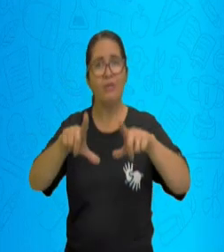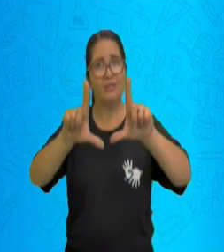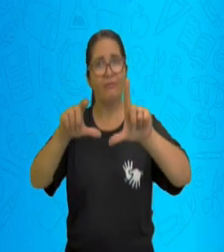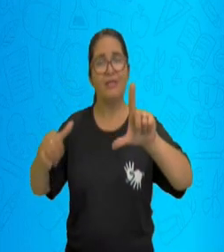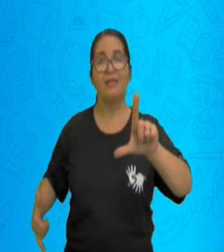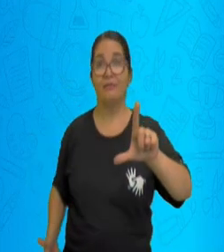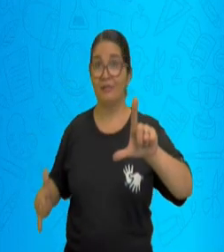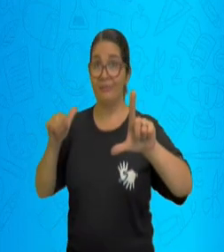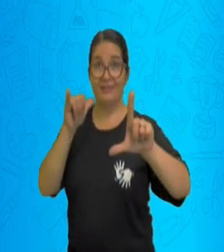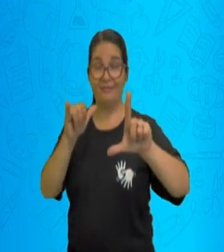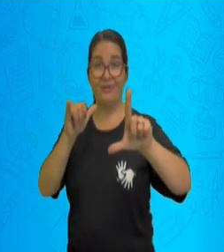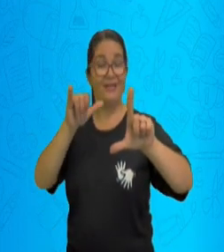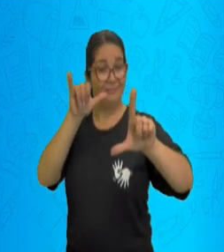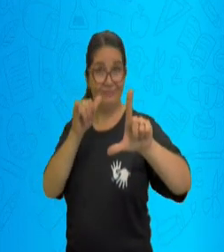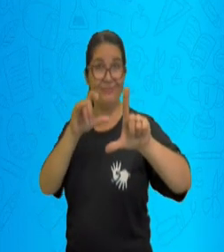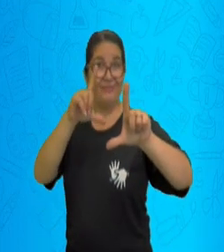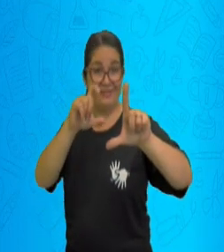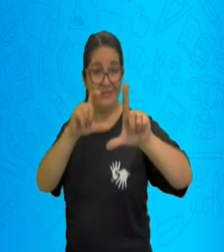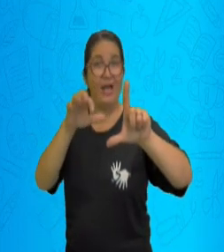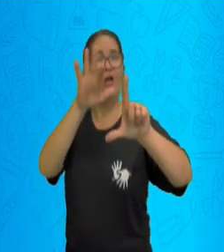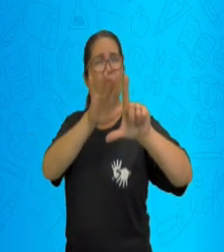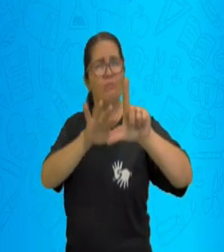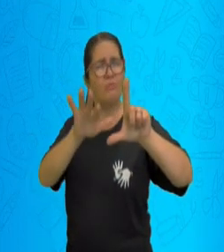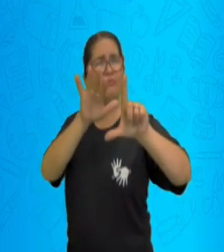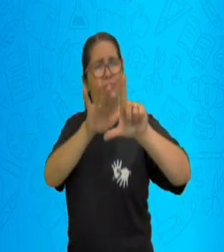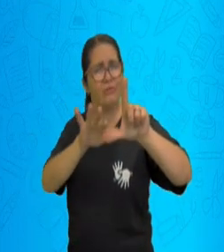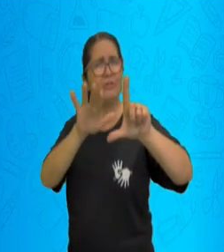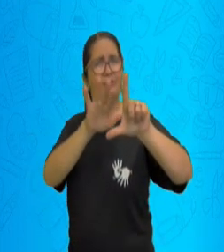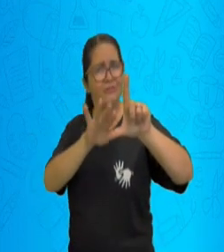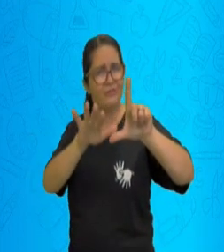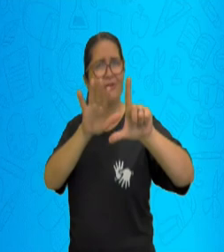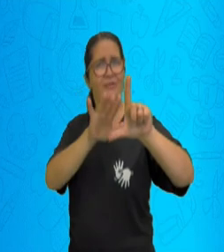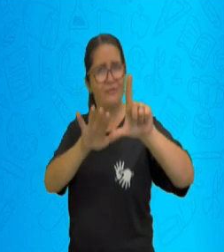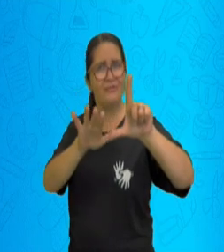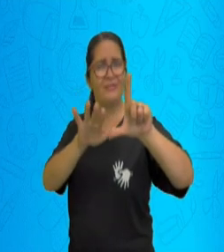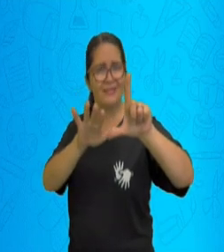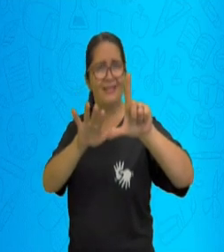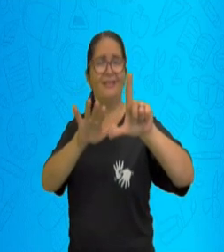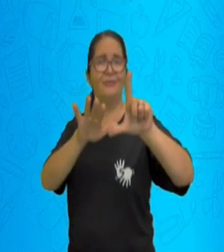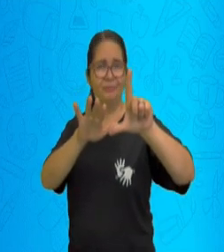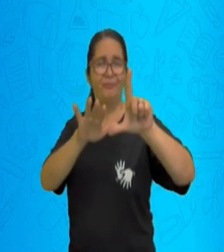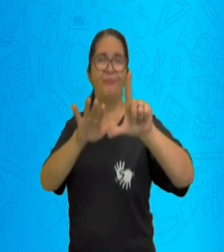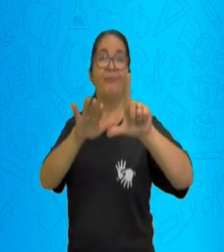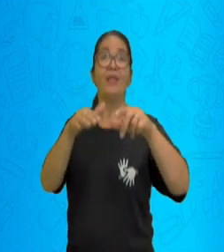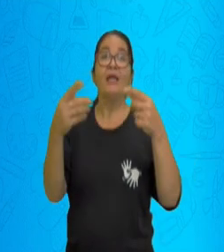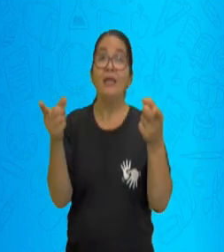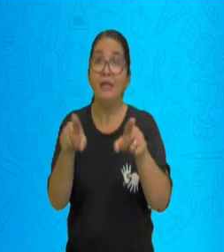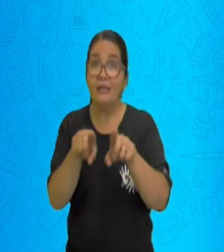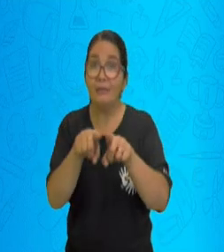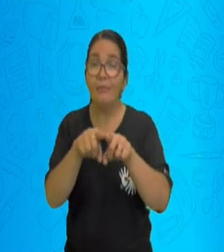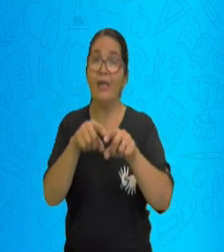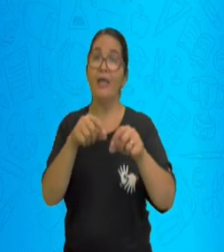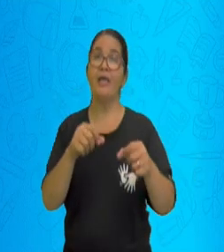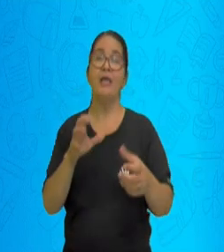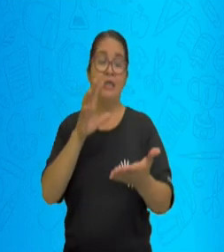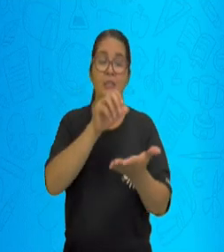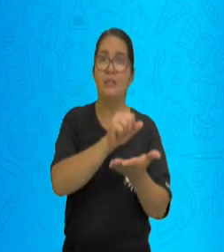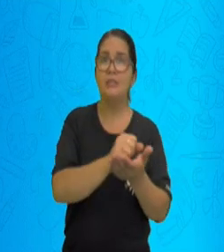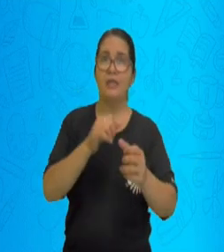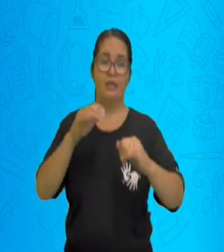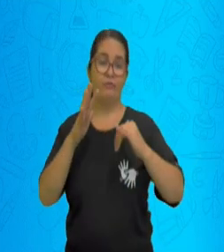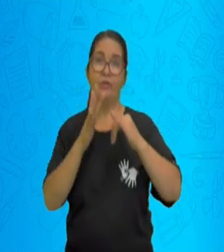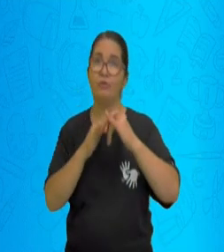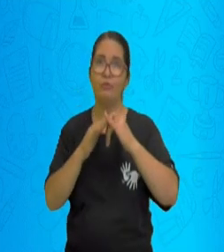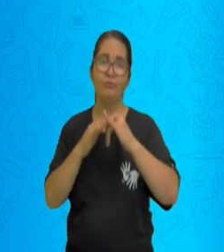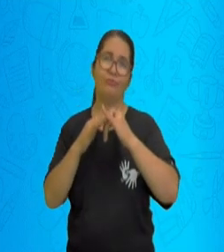SMEDGV, basta apontar a câmera do seu celular na imagem que aparece no canto da tela. E se inscreva em nosso canal